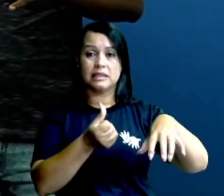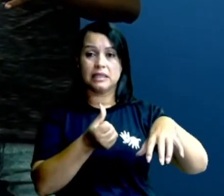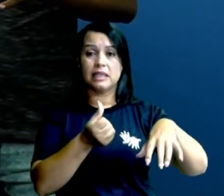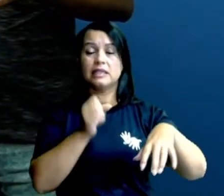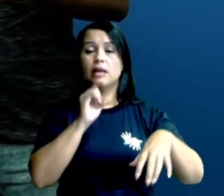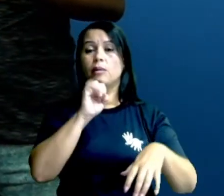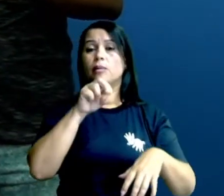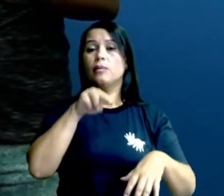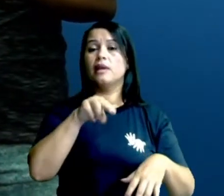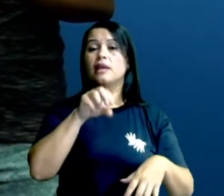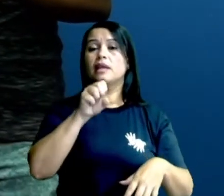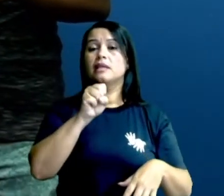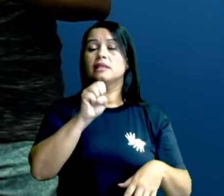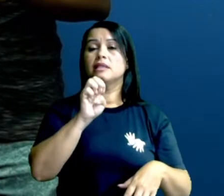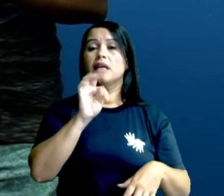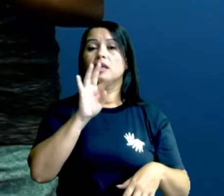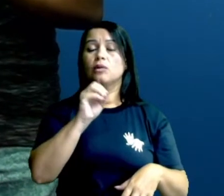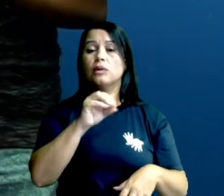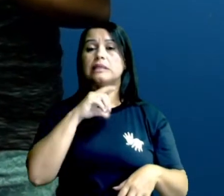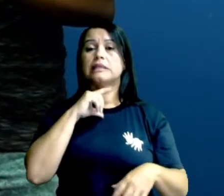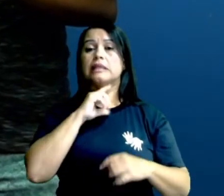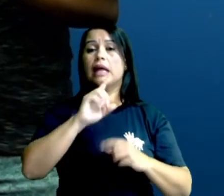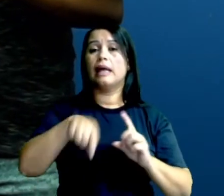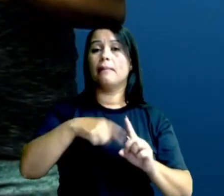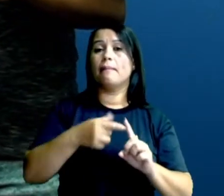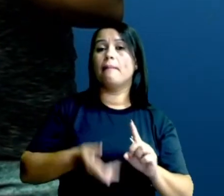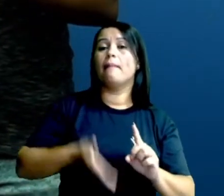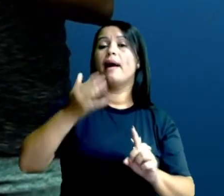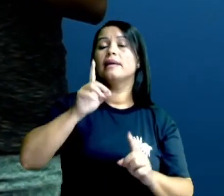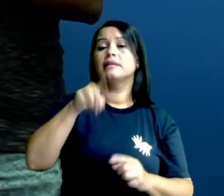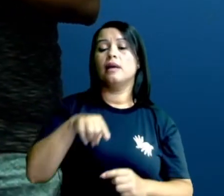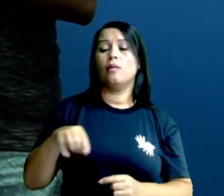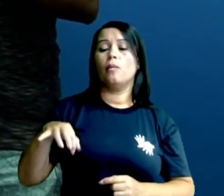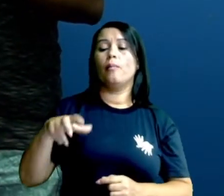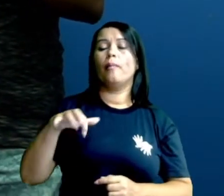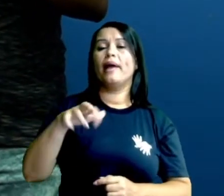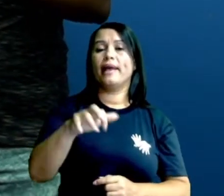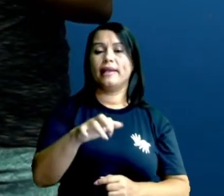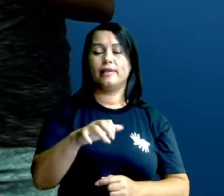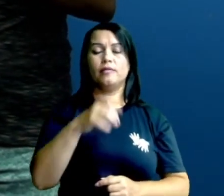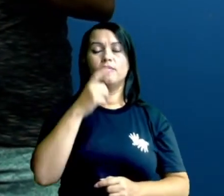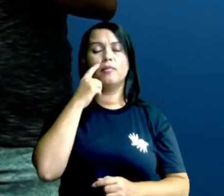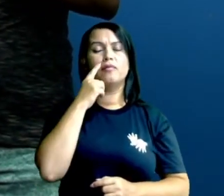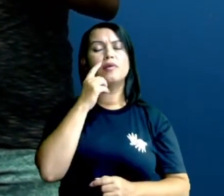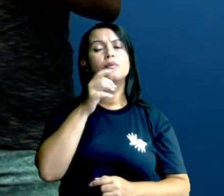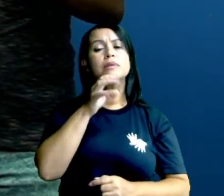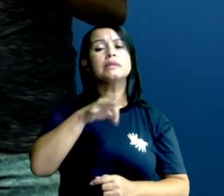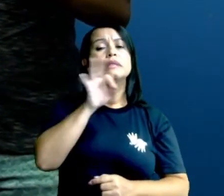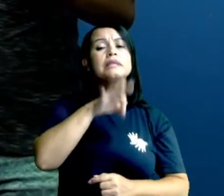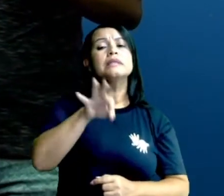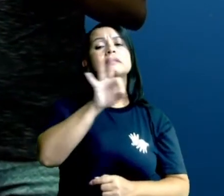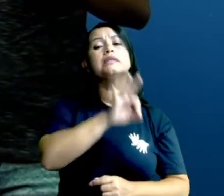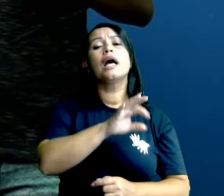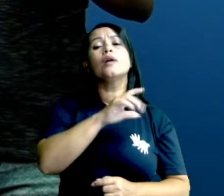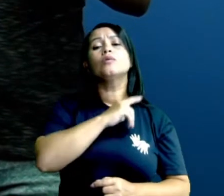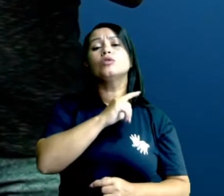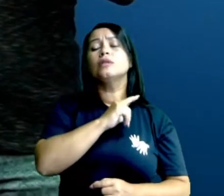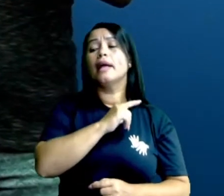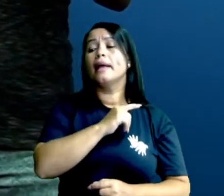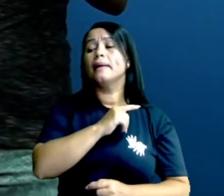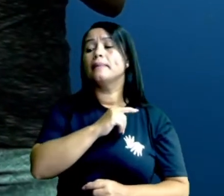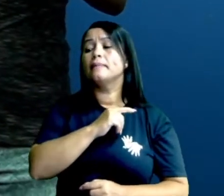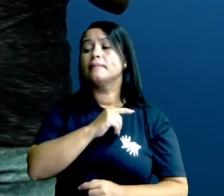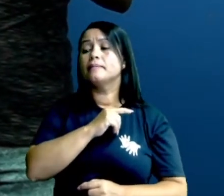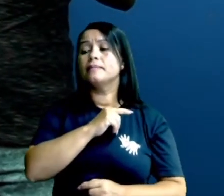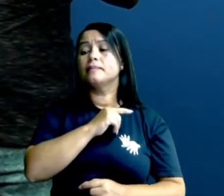patas, vai ser um aracnídeo, que vai falar daqui a pouco. Mas falando mais dos insetos, os insetos possuem